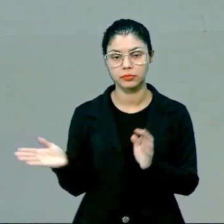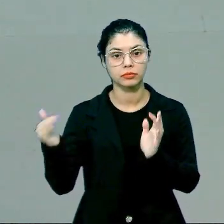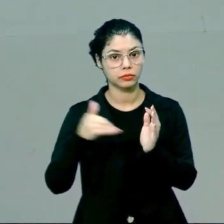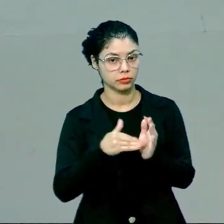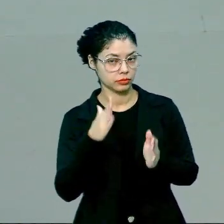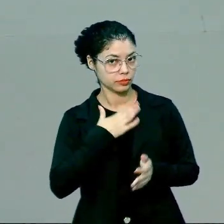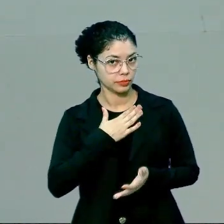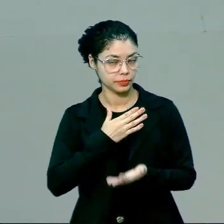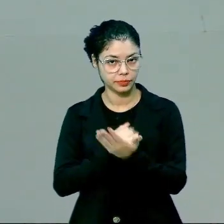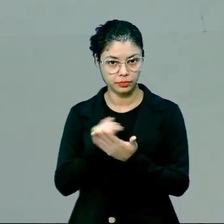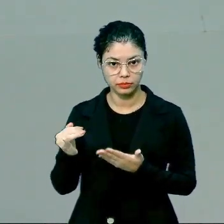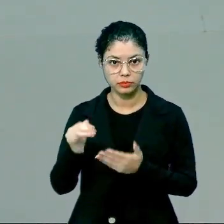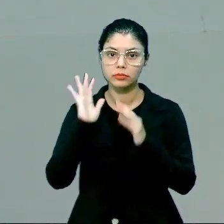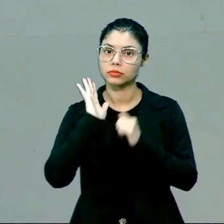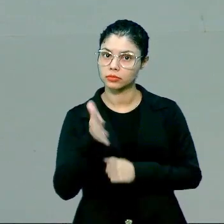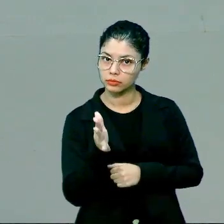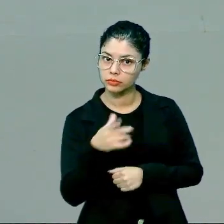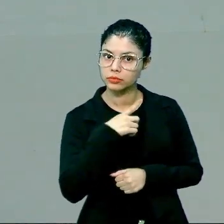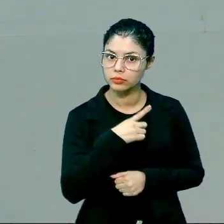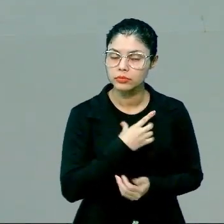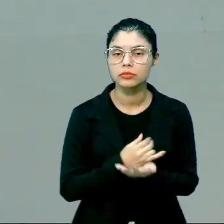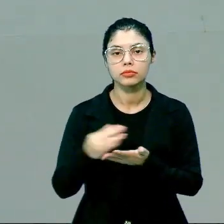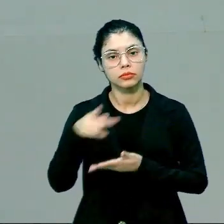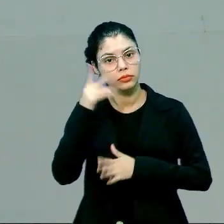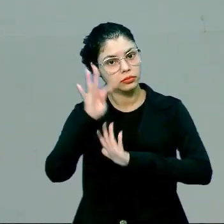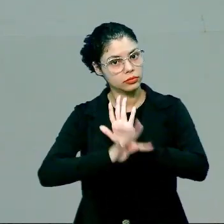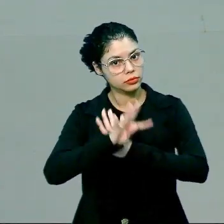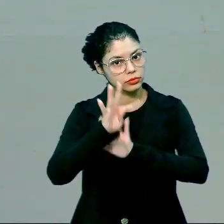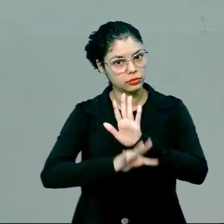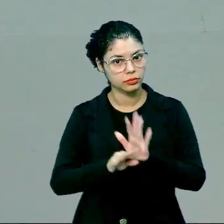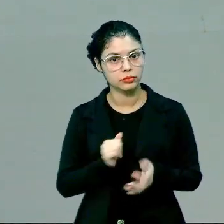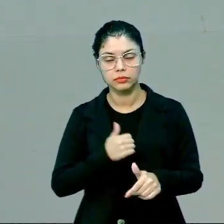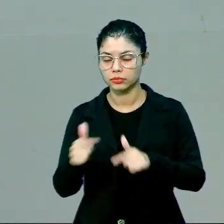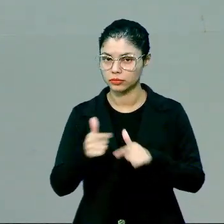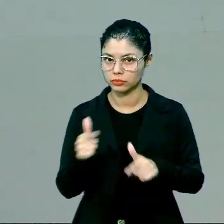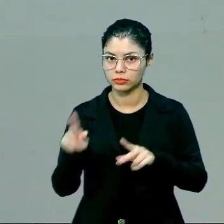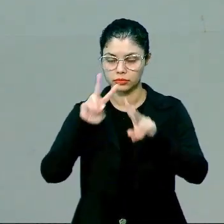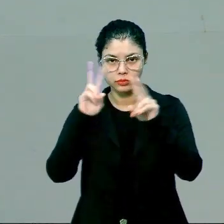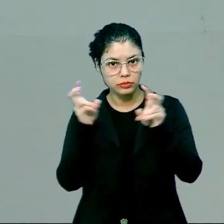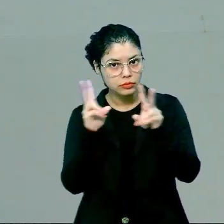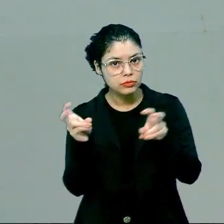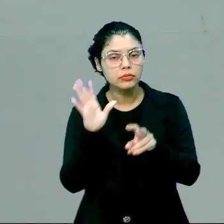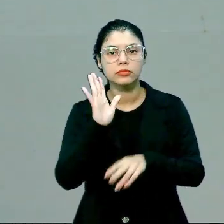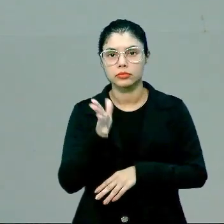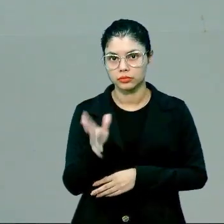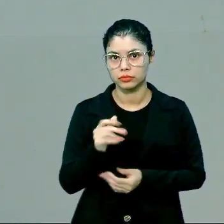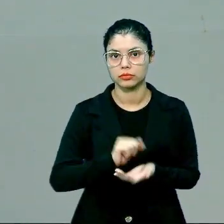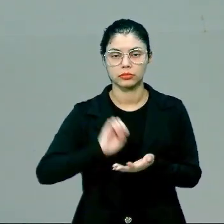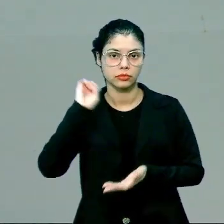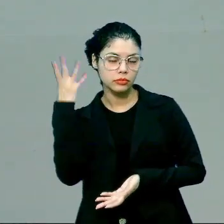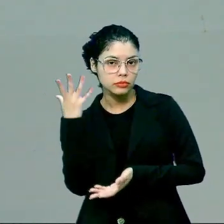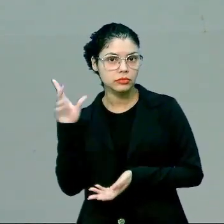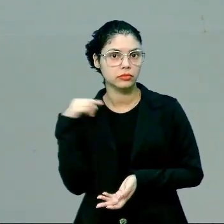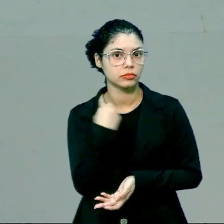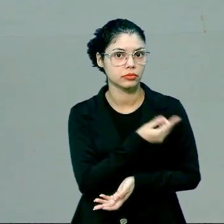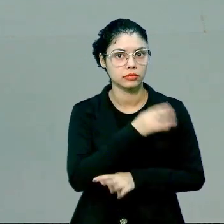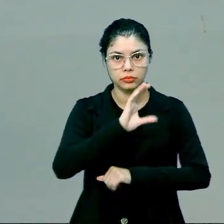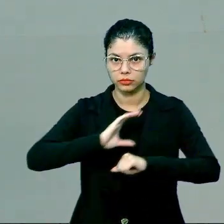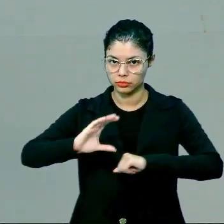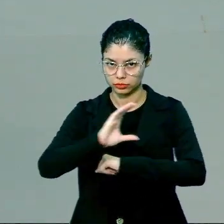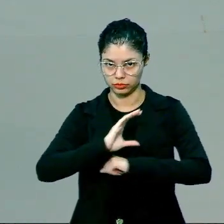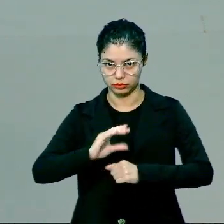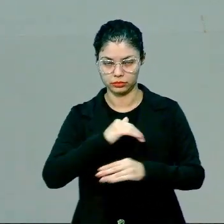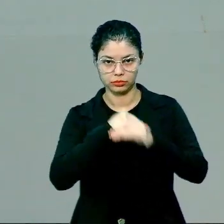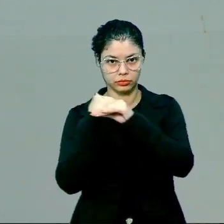até na minha introdução, nós já estamos introduzindo o nosso texto trabalhando um assunto que é muito recorrente na nossa Constituição,